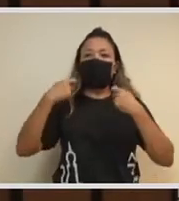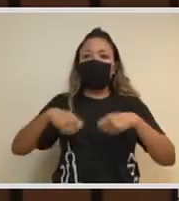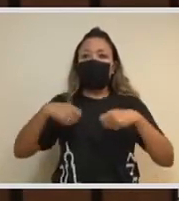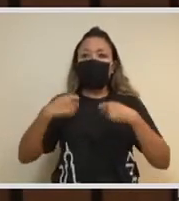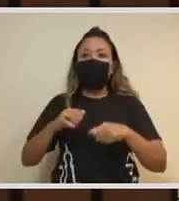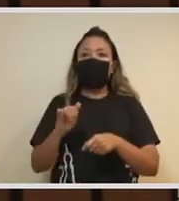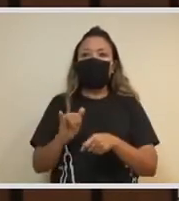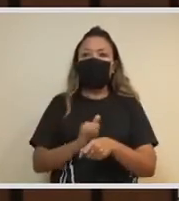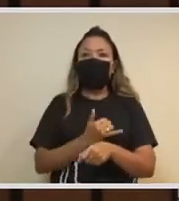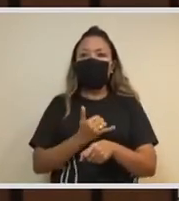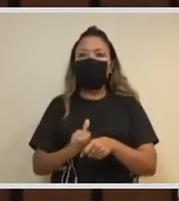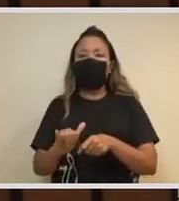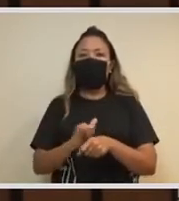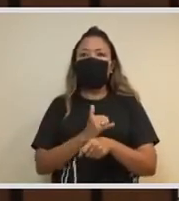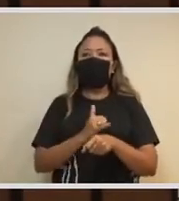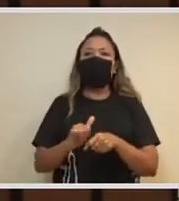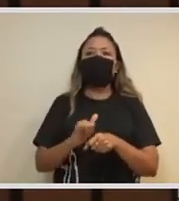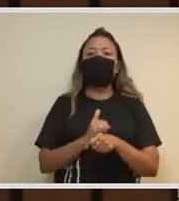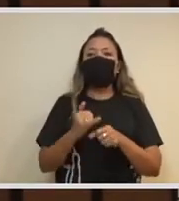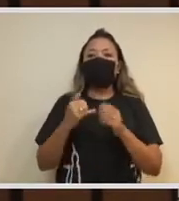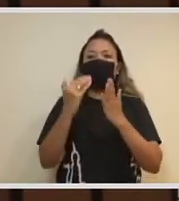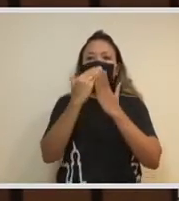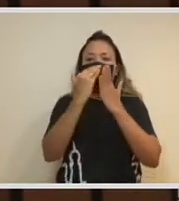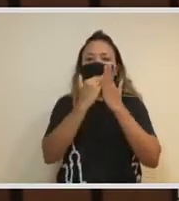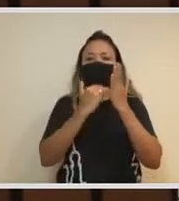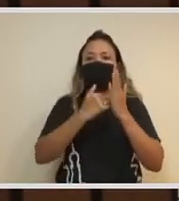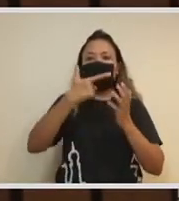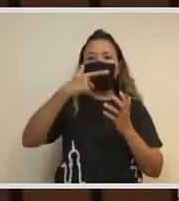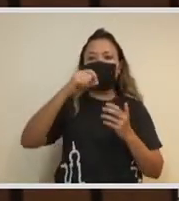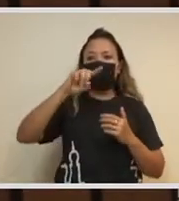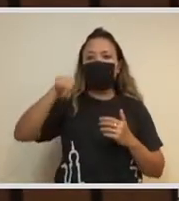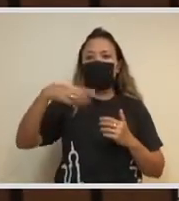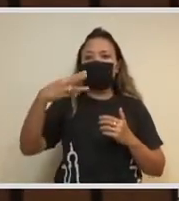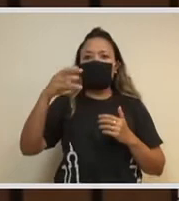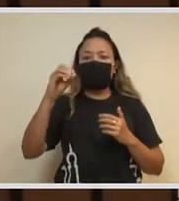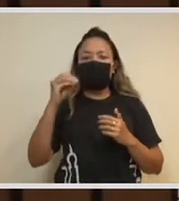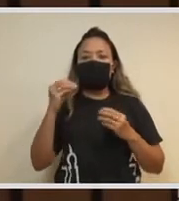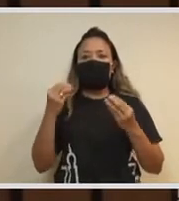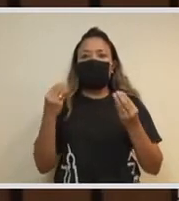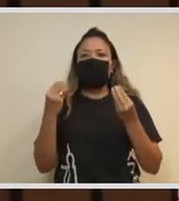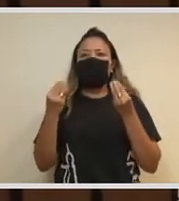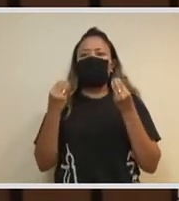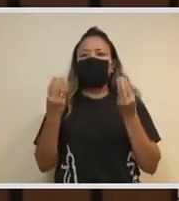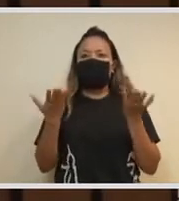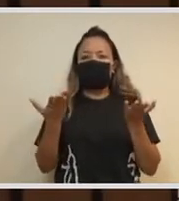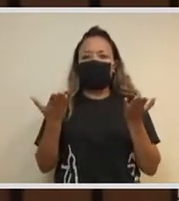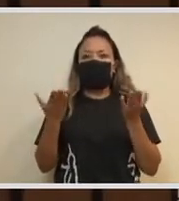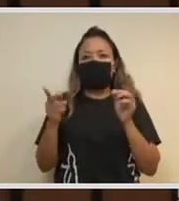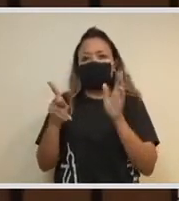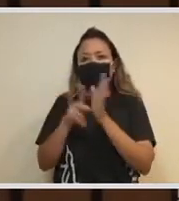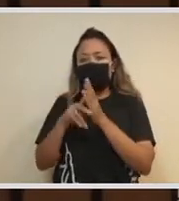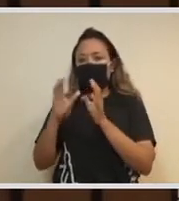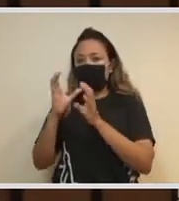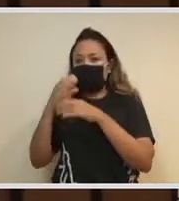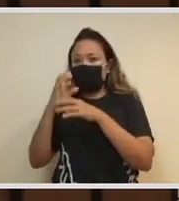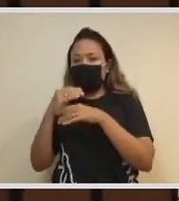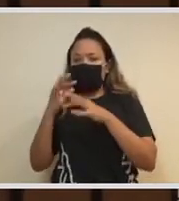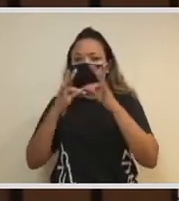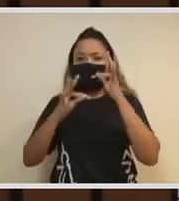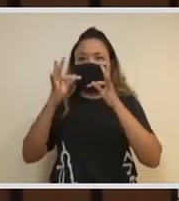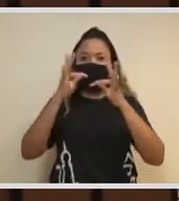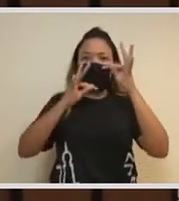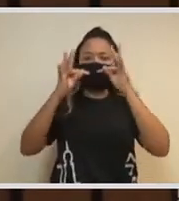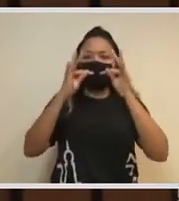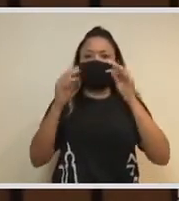especial e voltada para essa agenda, e articulando os campos da ciência, tecnologia e inovação e da